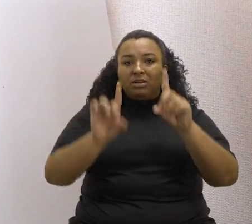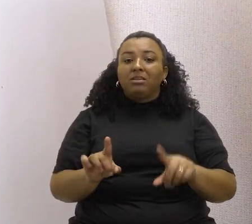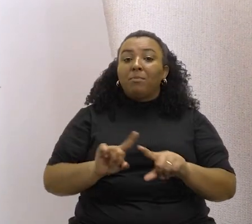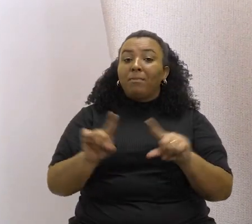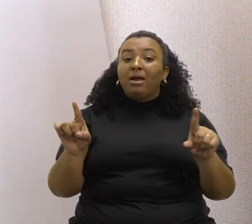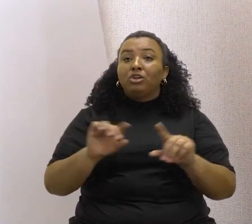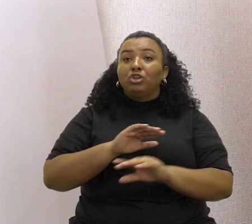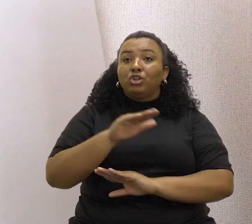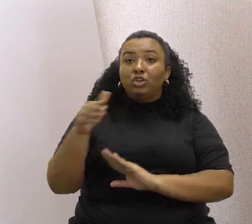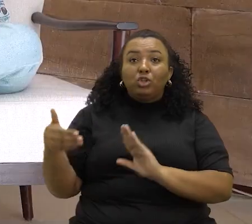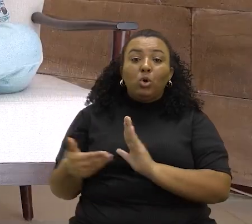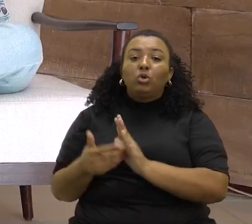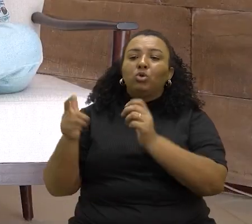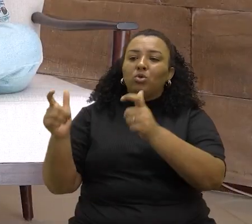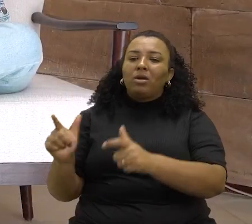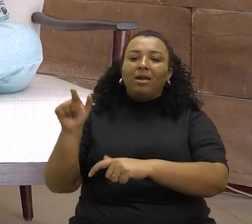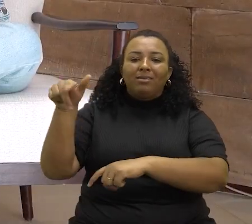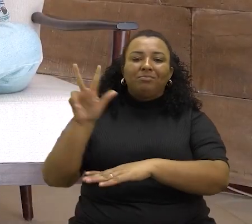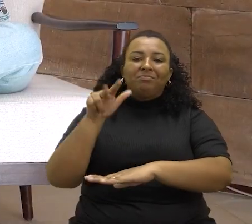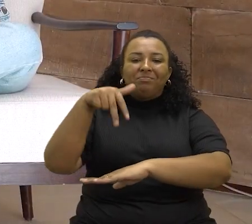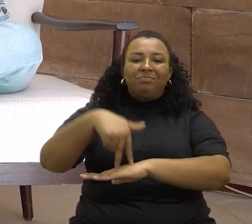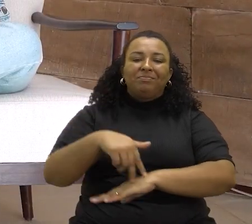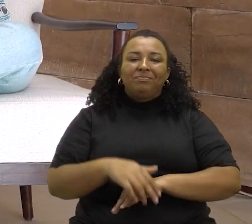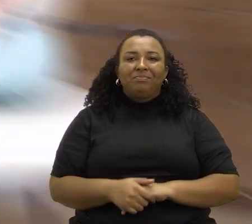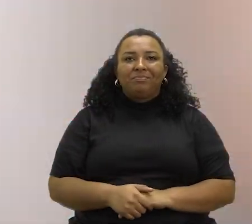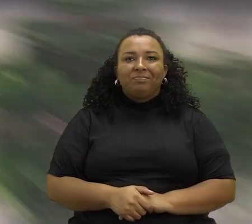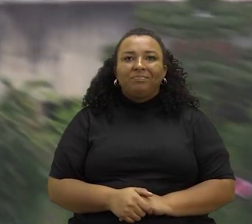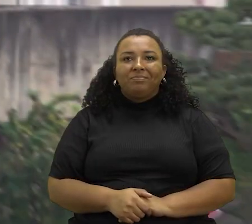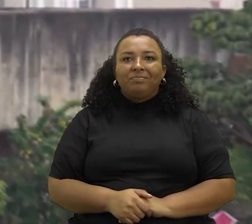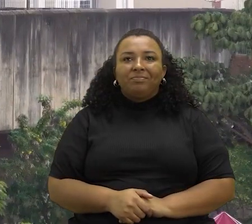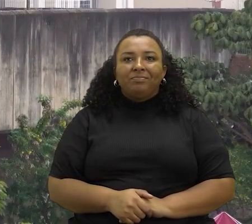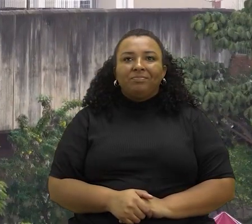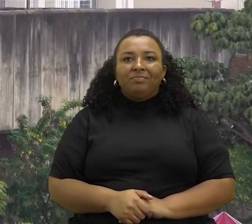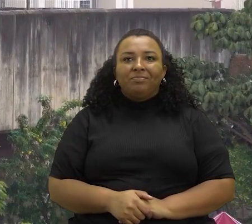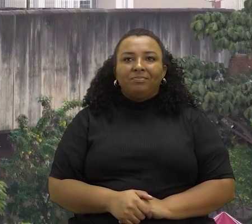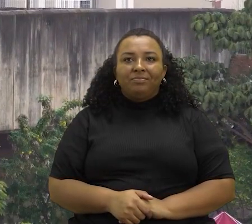pessoas com deficiência, mas de todo aquele ambiente de trabalho.